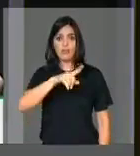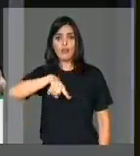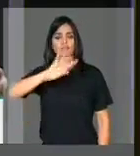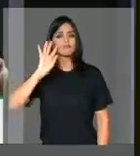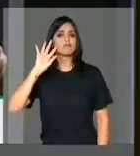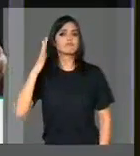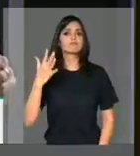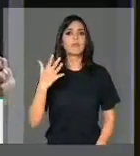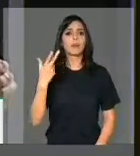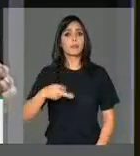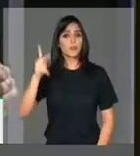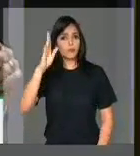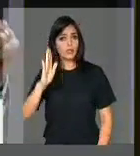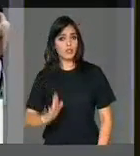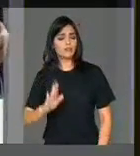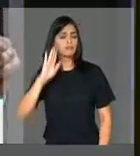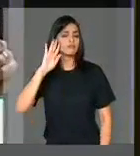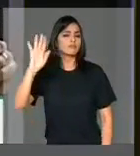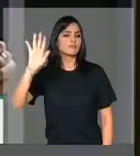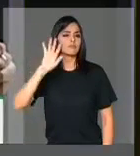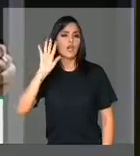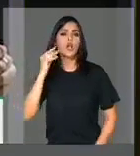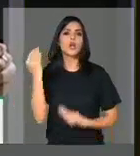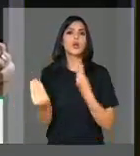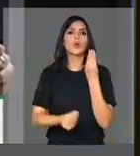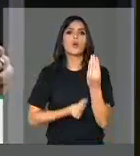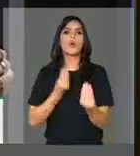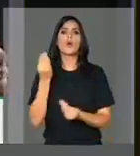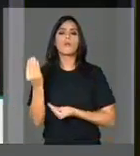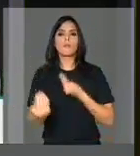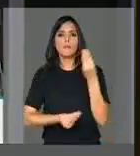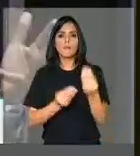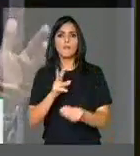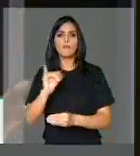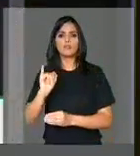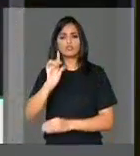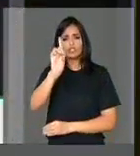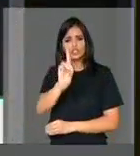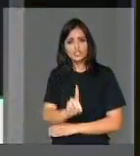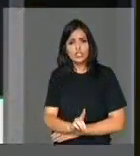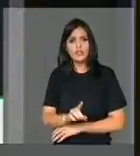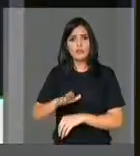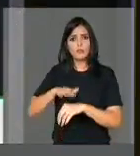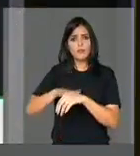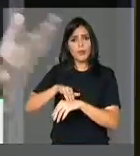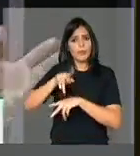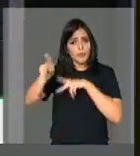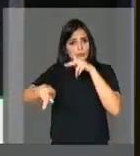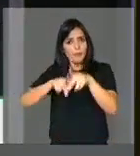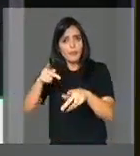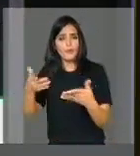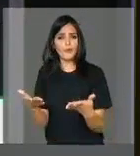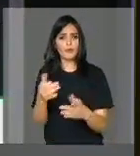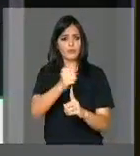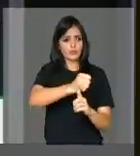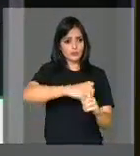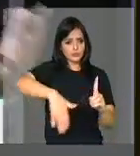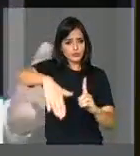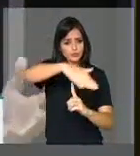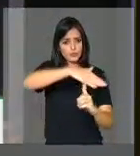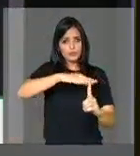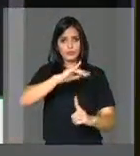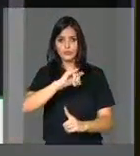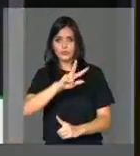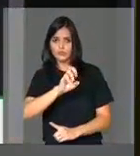o país é pensar no resgate dos direitos do nosso povo, da sociedade civil,